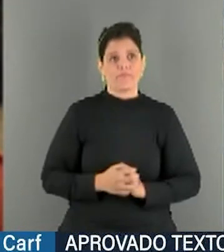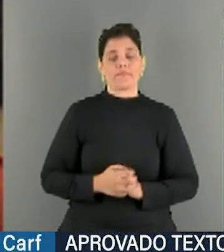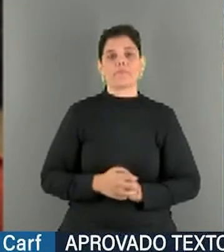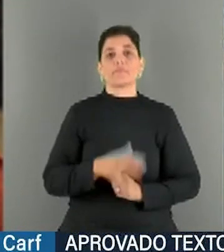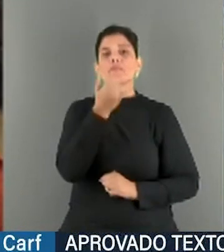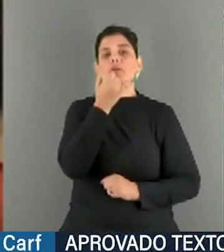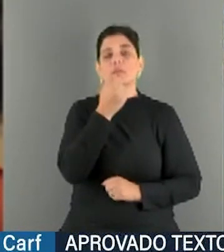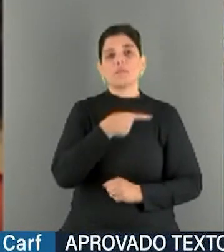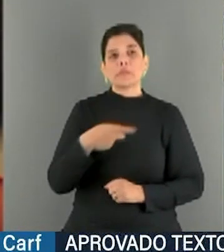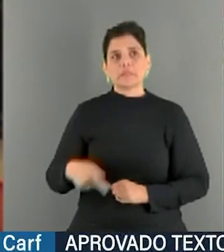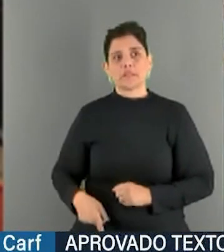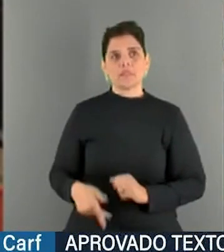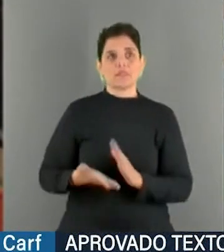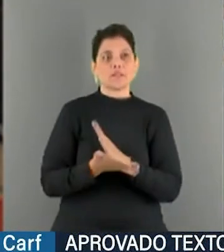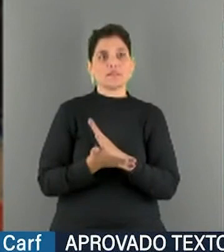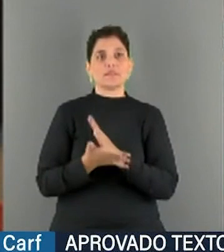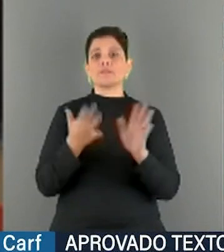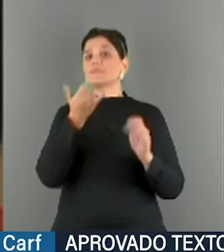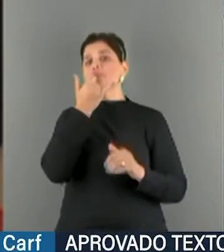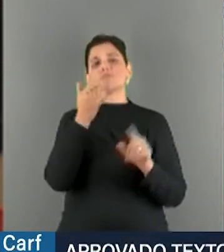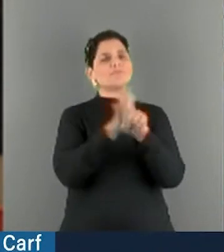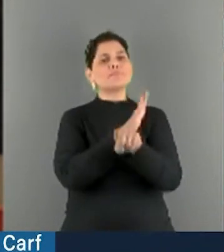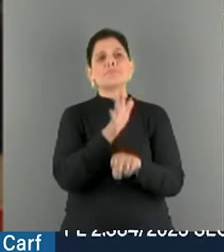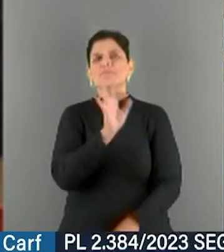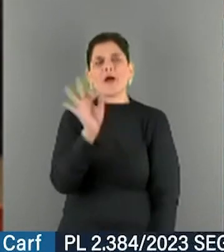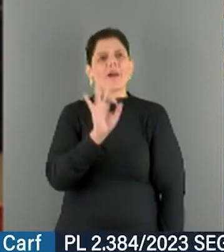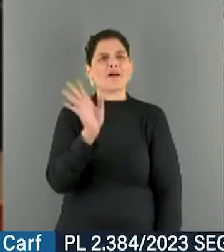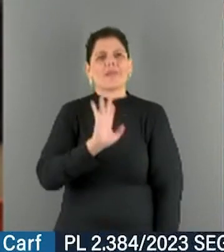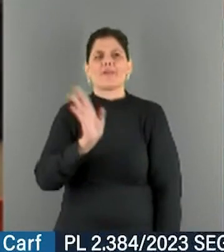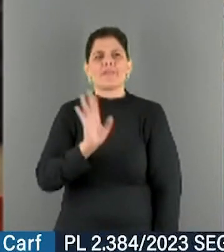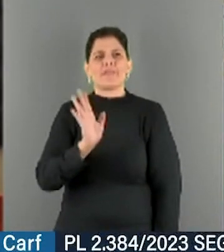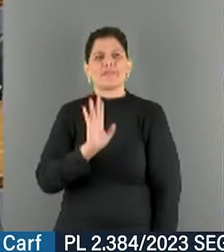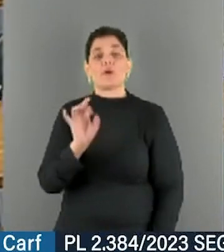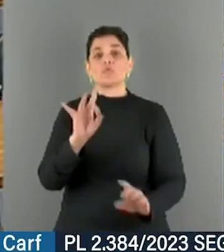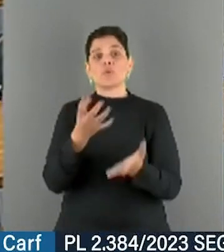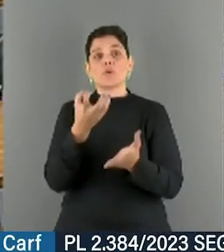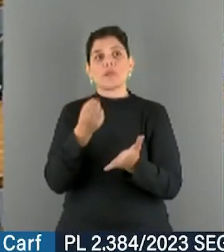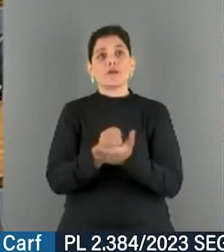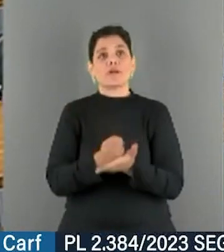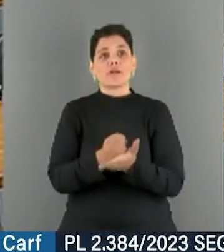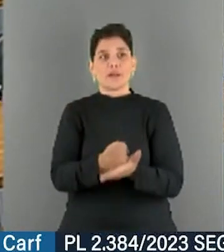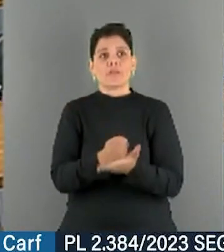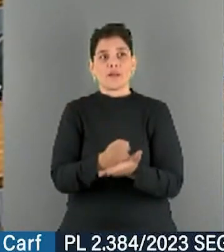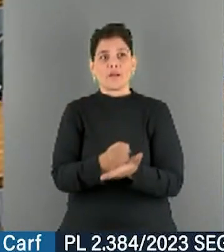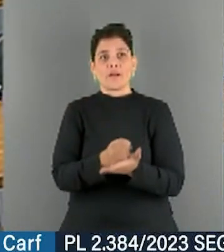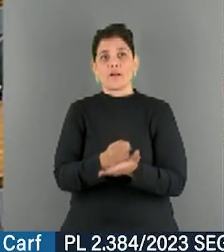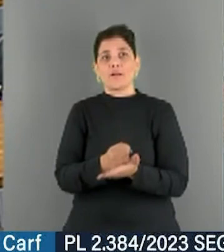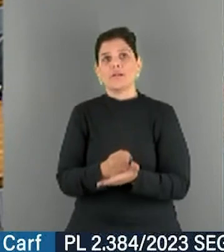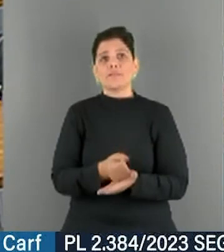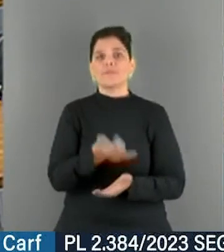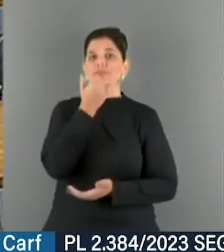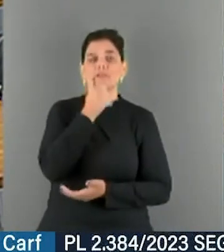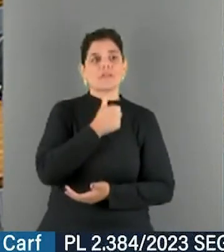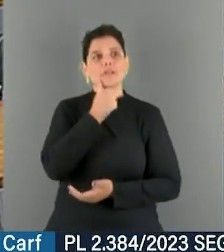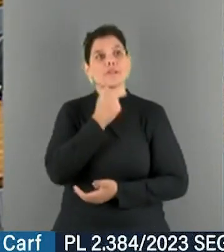é... Por alguns... Não, não é pergunta, gente. Eu quero colaborar, por favor. Mas não dá, senadora, eu não